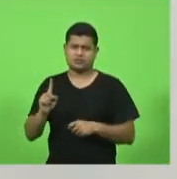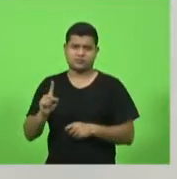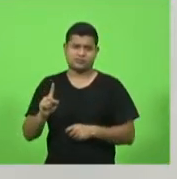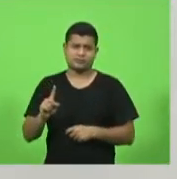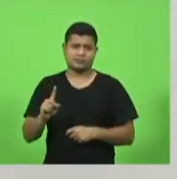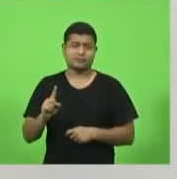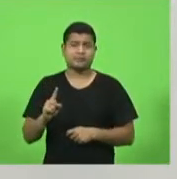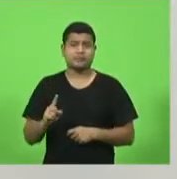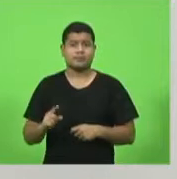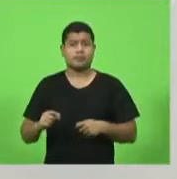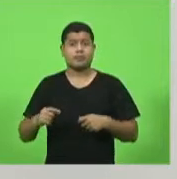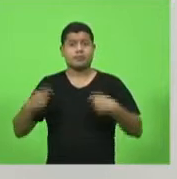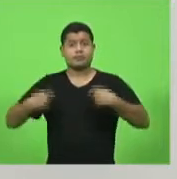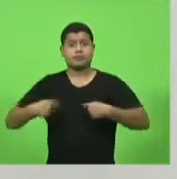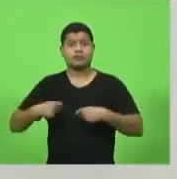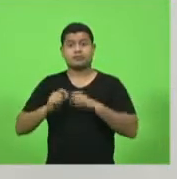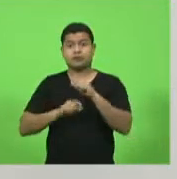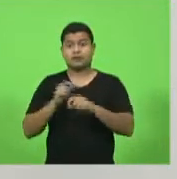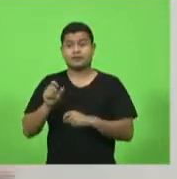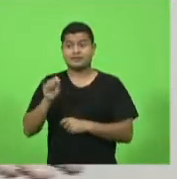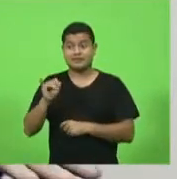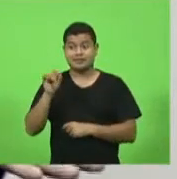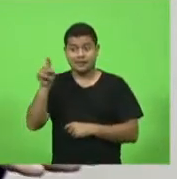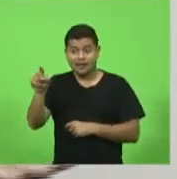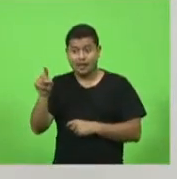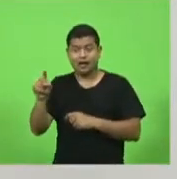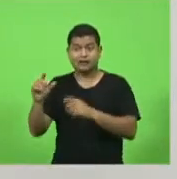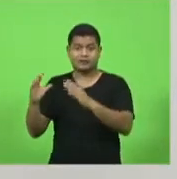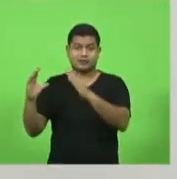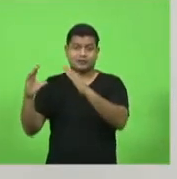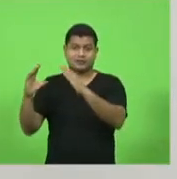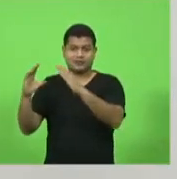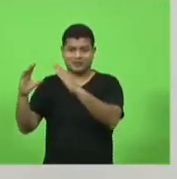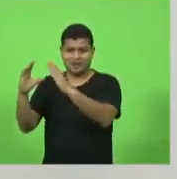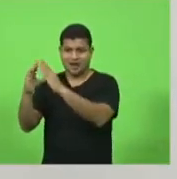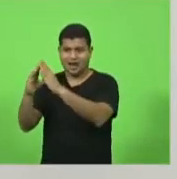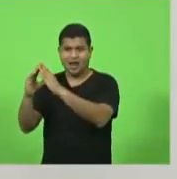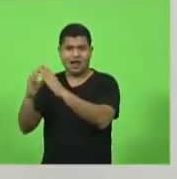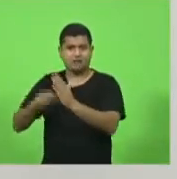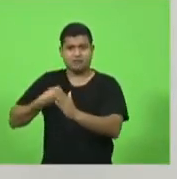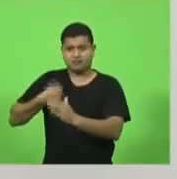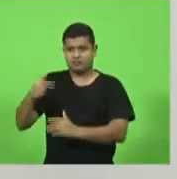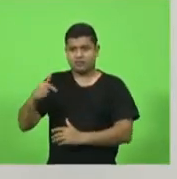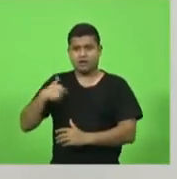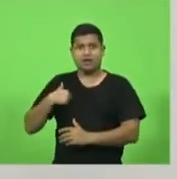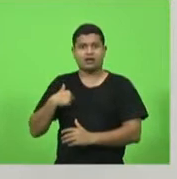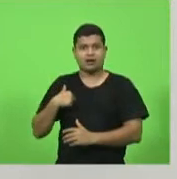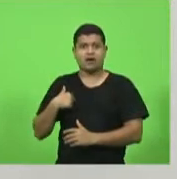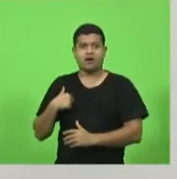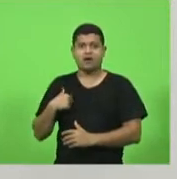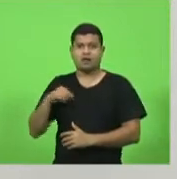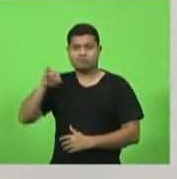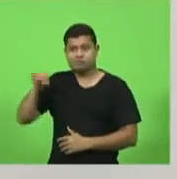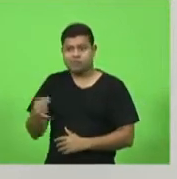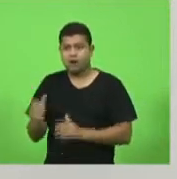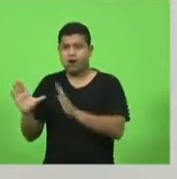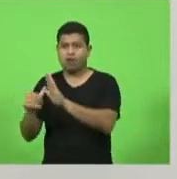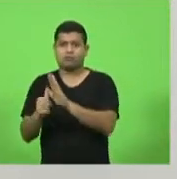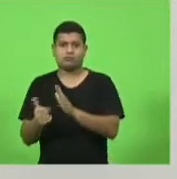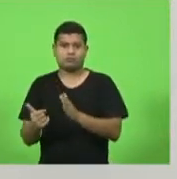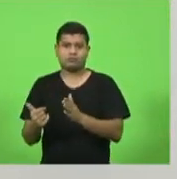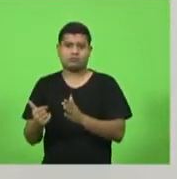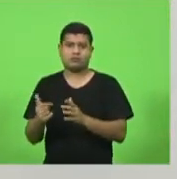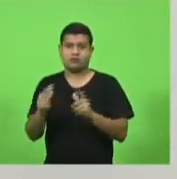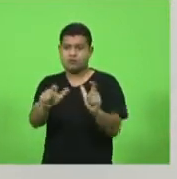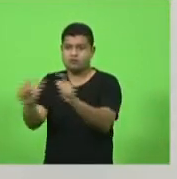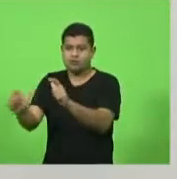Basta saber que na casa que não tem gato, tem rato. Simplesmente isso. Onde não tem policial. Existem três